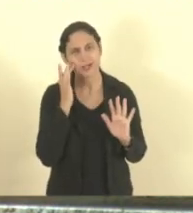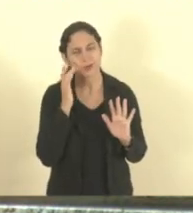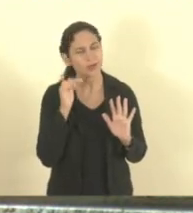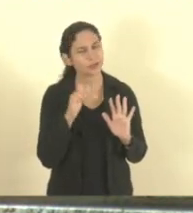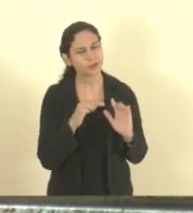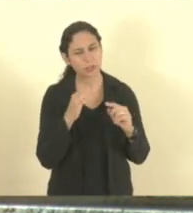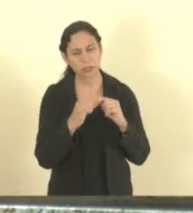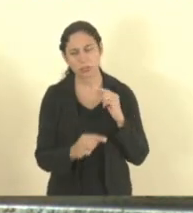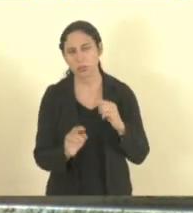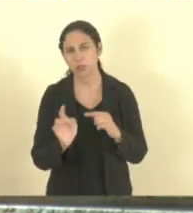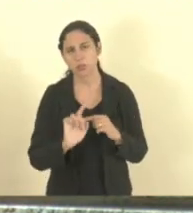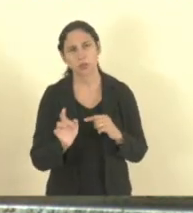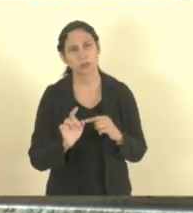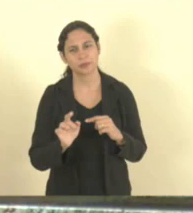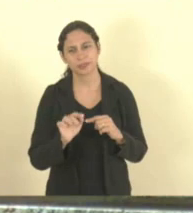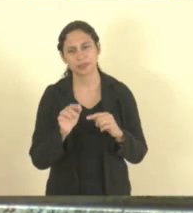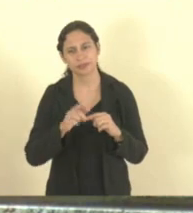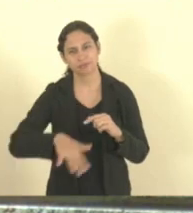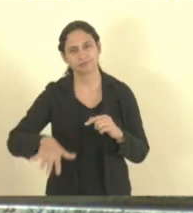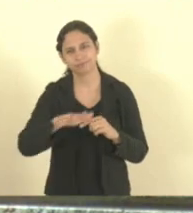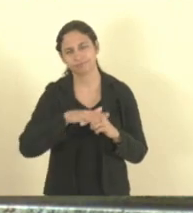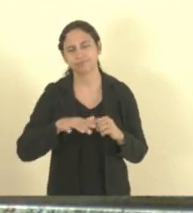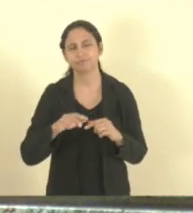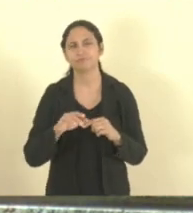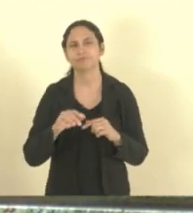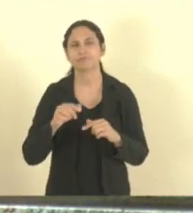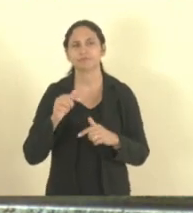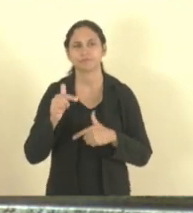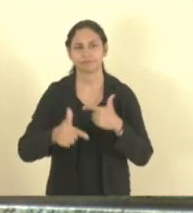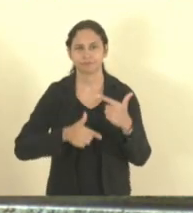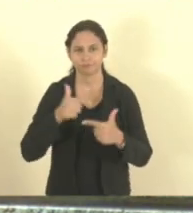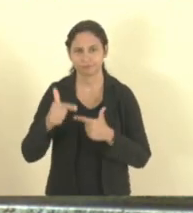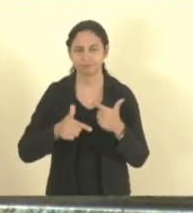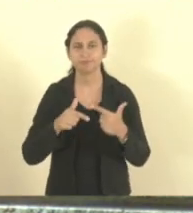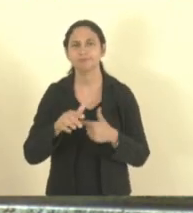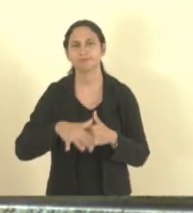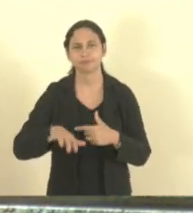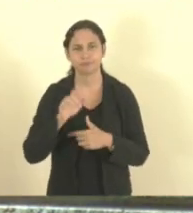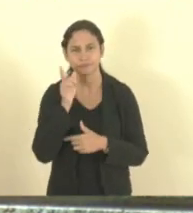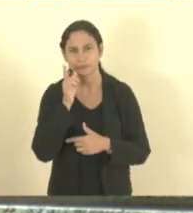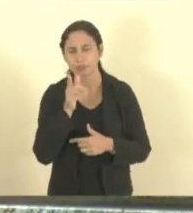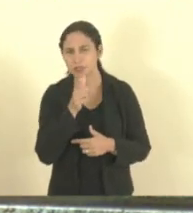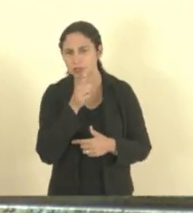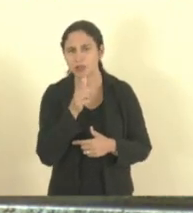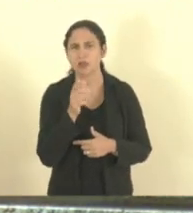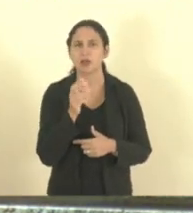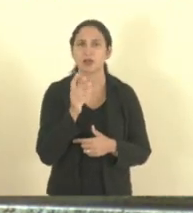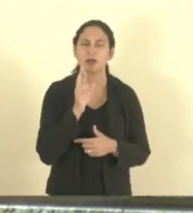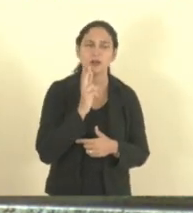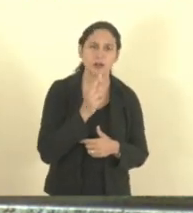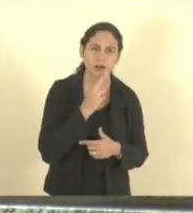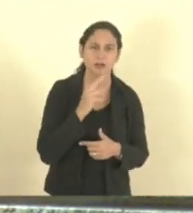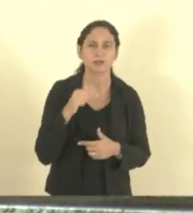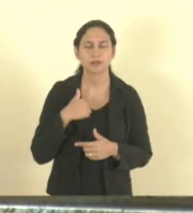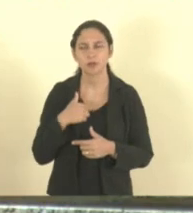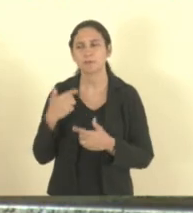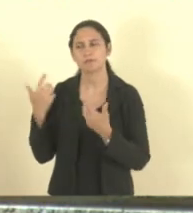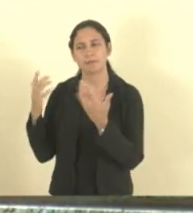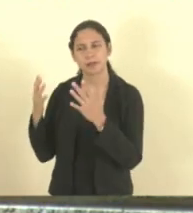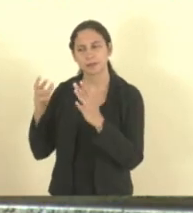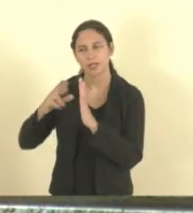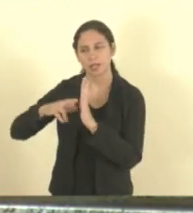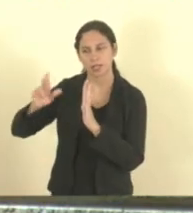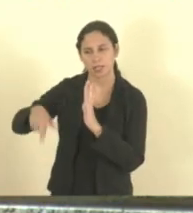na livre iniciativa. Então, também eu sou contrário. Então, eu queria parabenizar pelo seu parecer e já